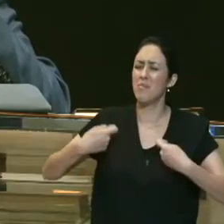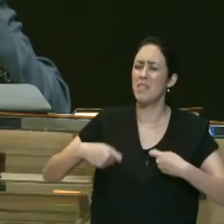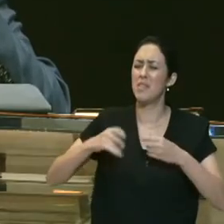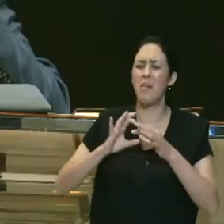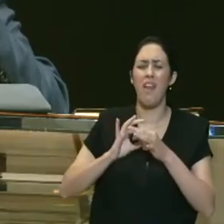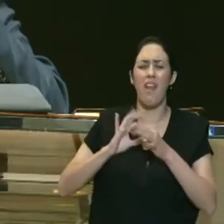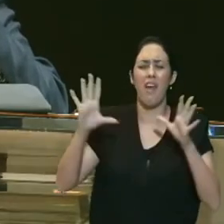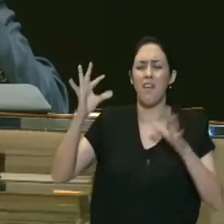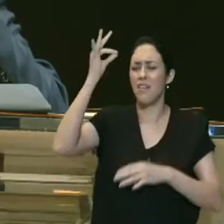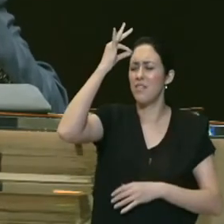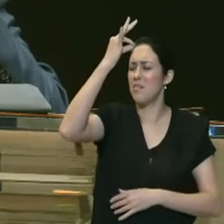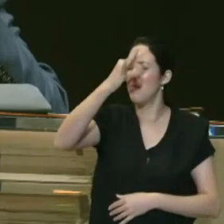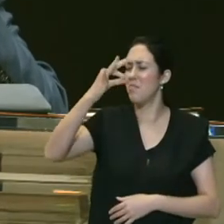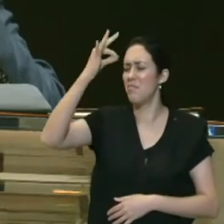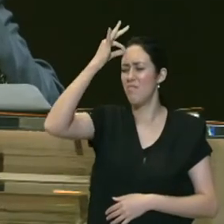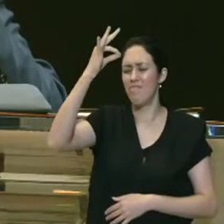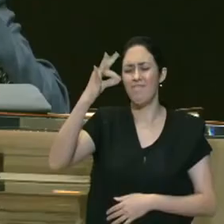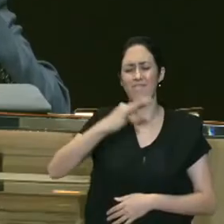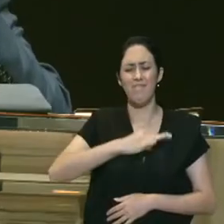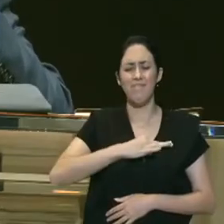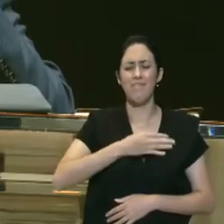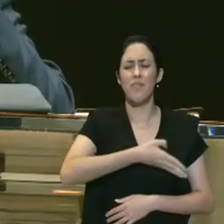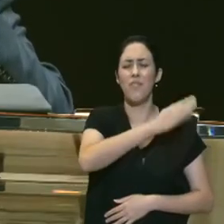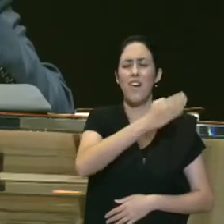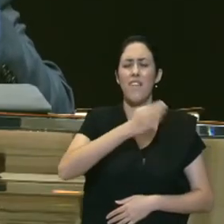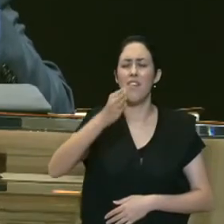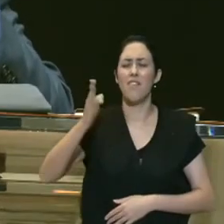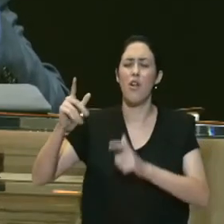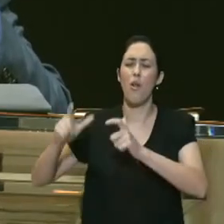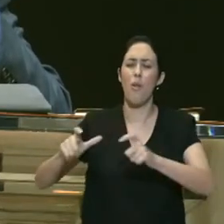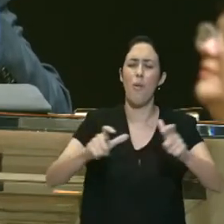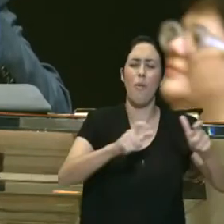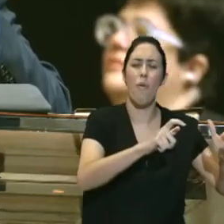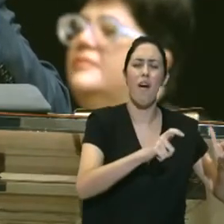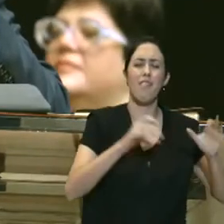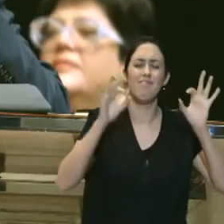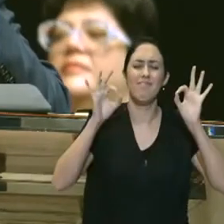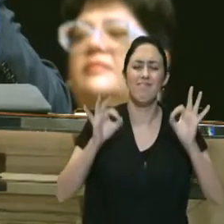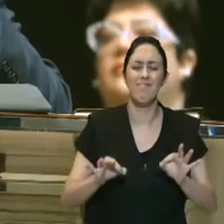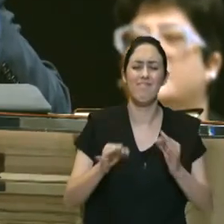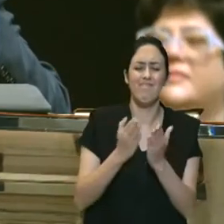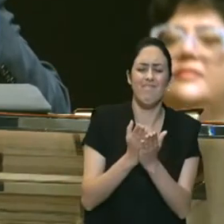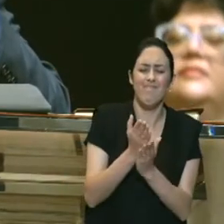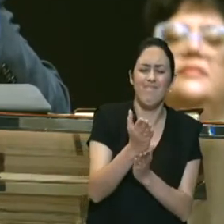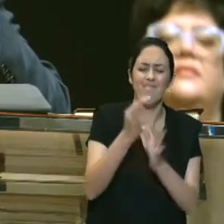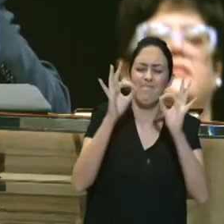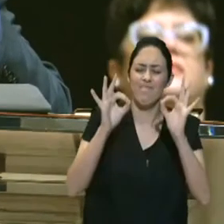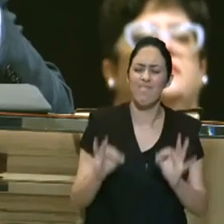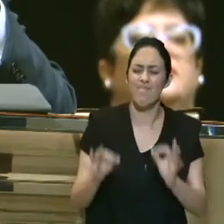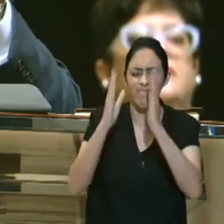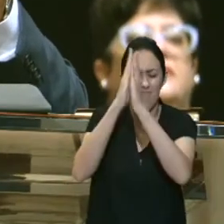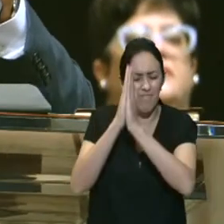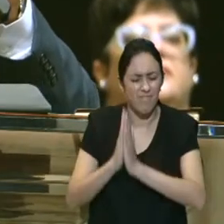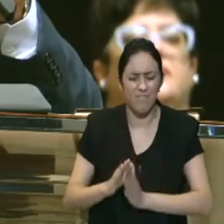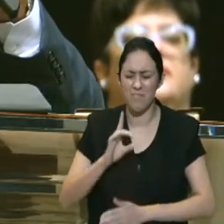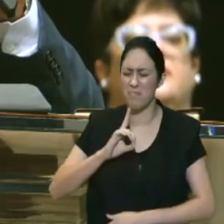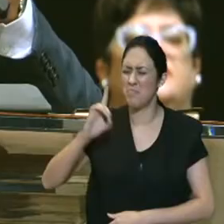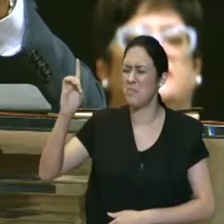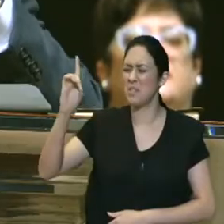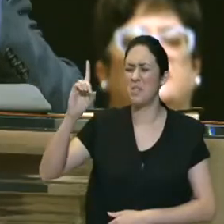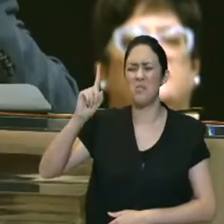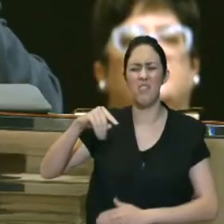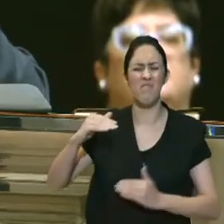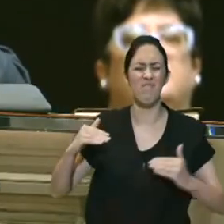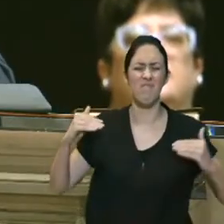levando para o caminho certo adorando o Senhor da maneira certa reconhecendo a grandeza e o